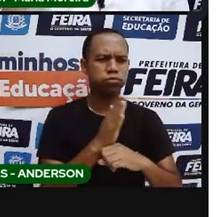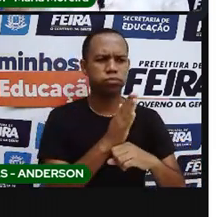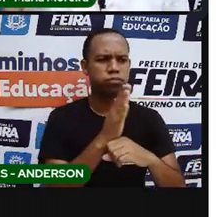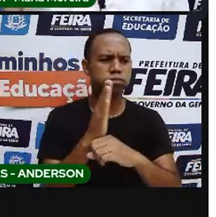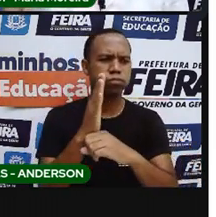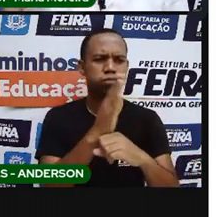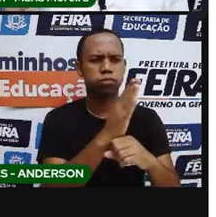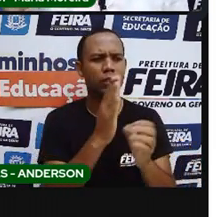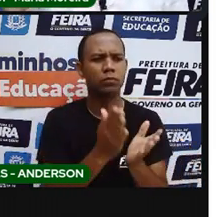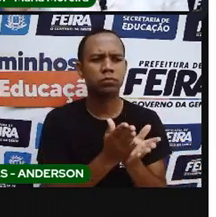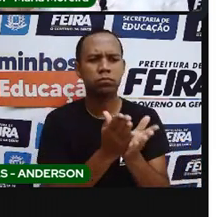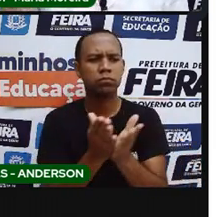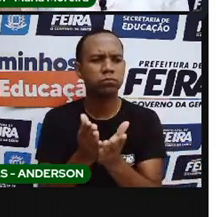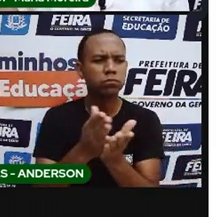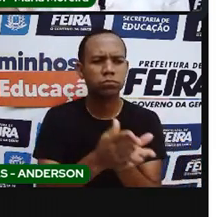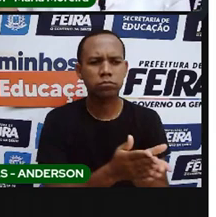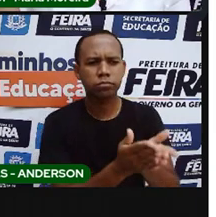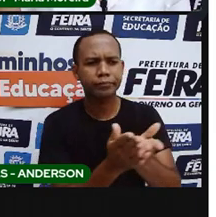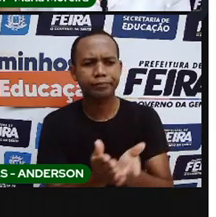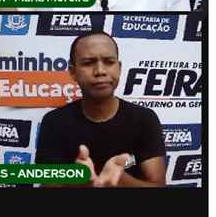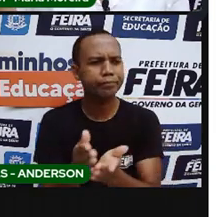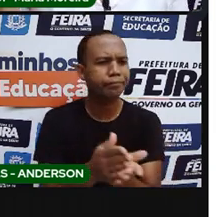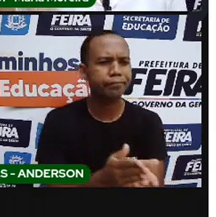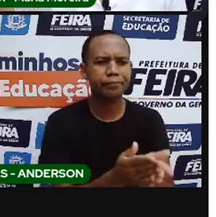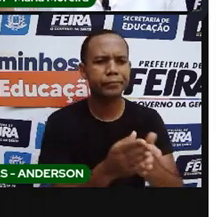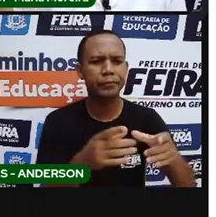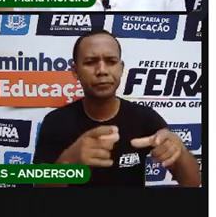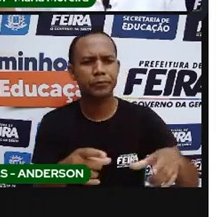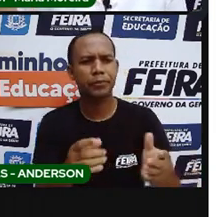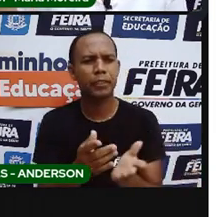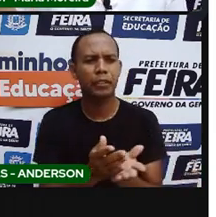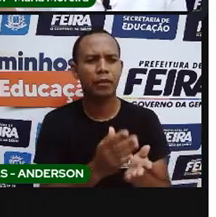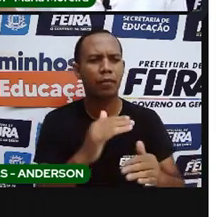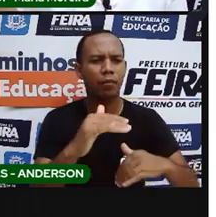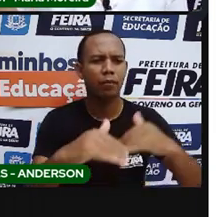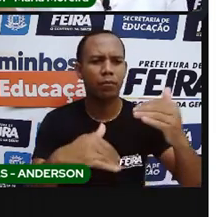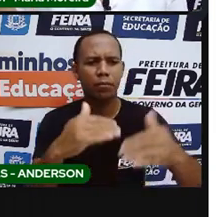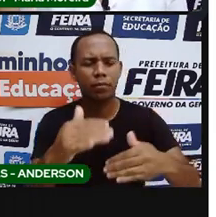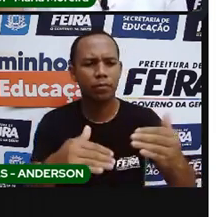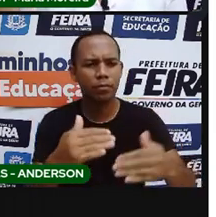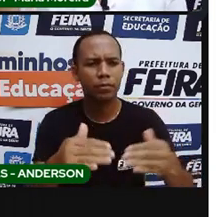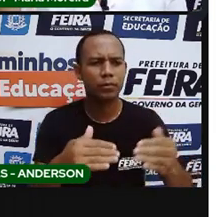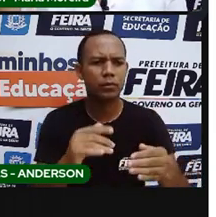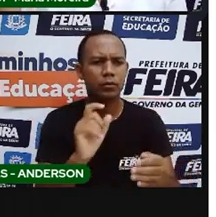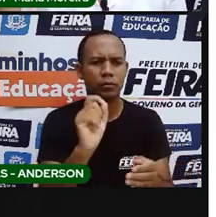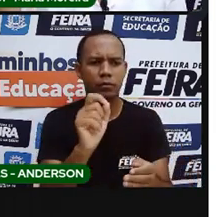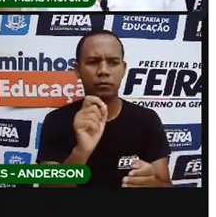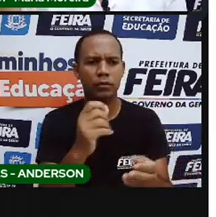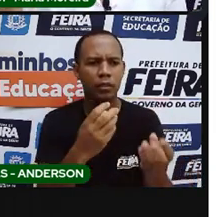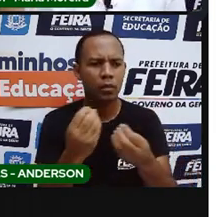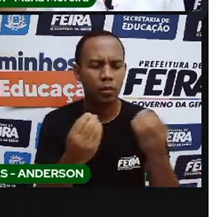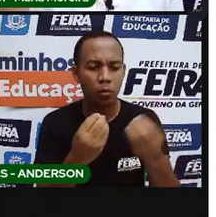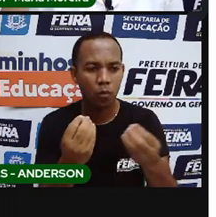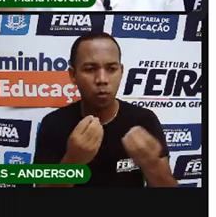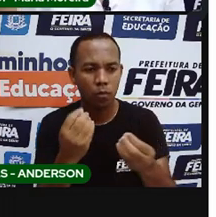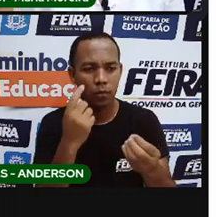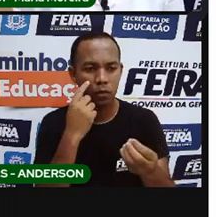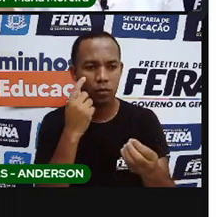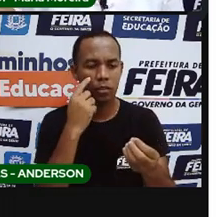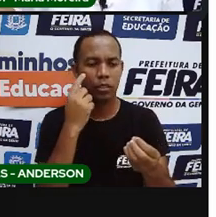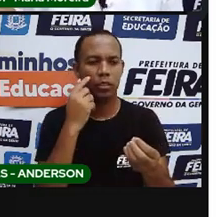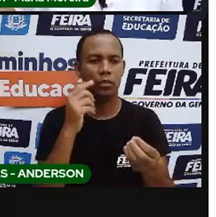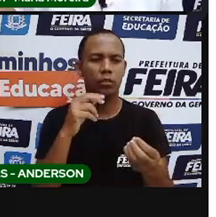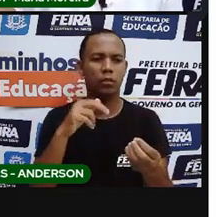Conta a história desse livro, né? Conta. Mas, com o passar do tempo, foi se descobrindo que a coisa não foi bem assim. E aí eles